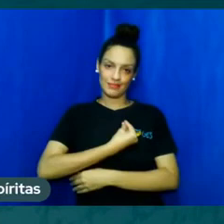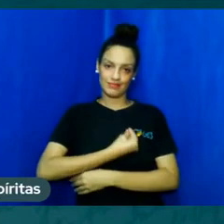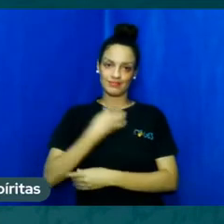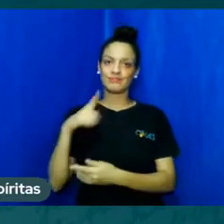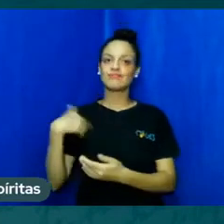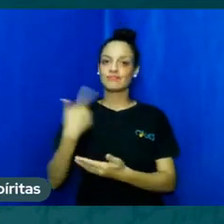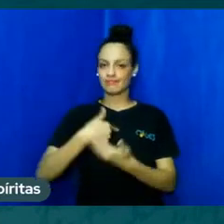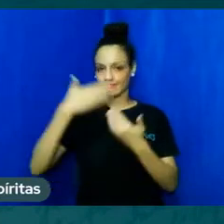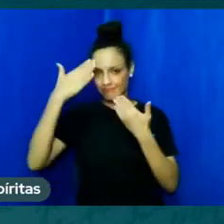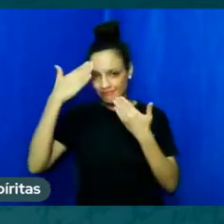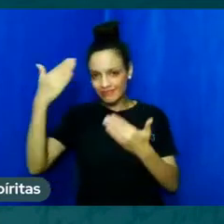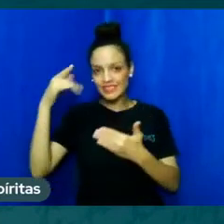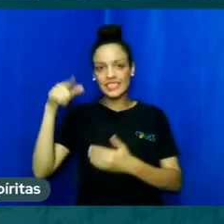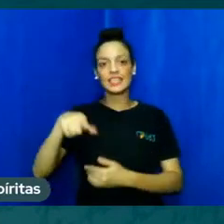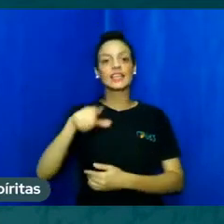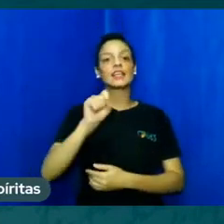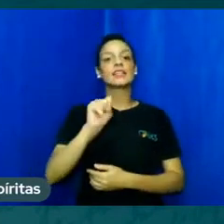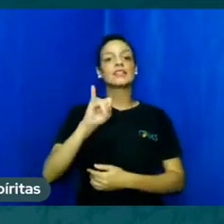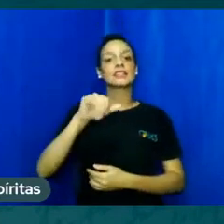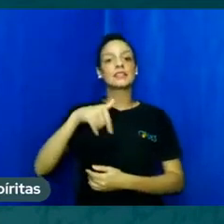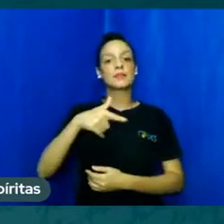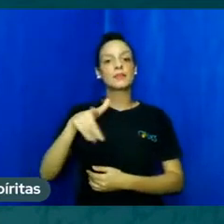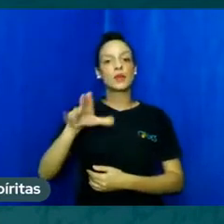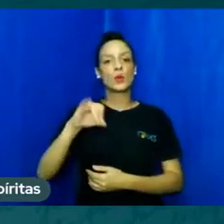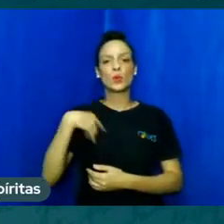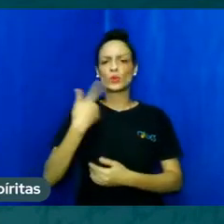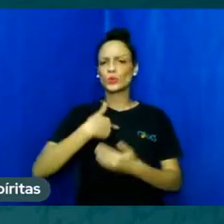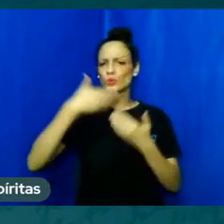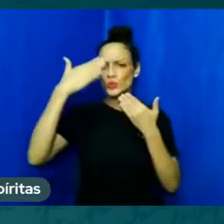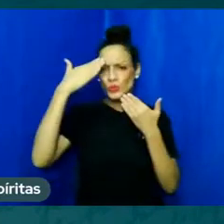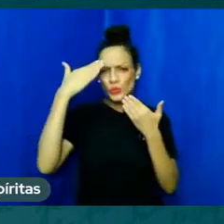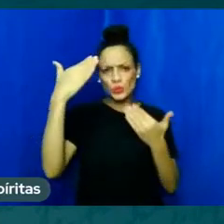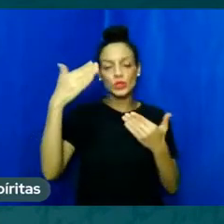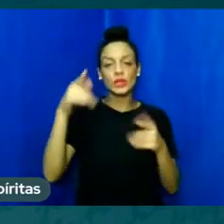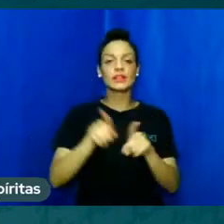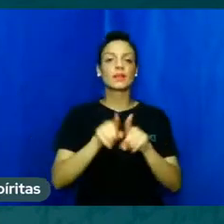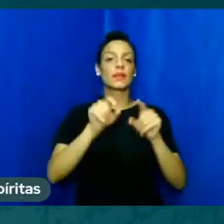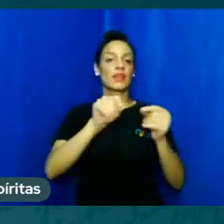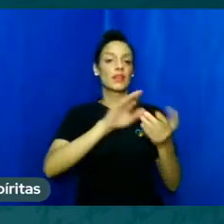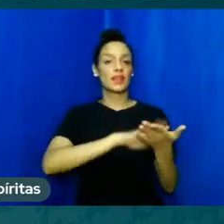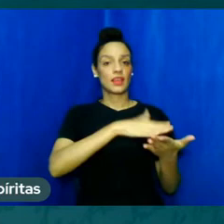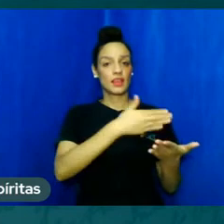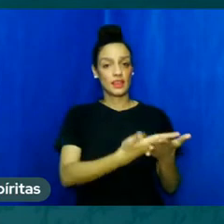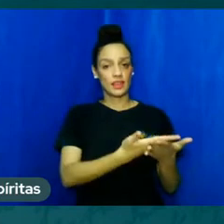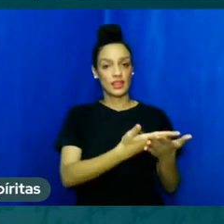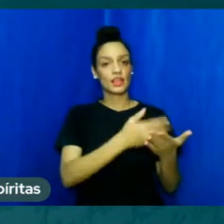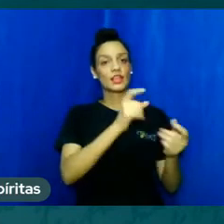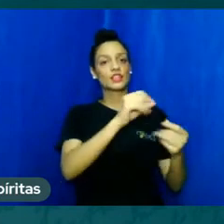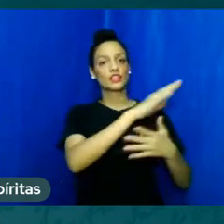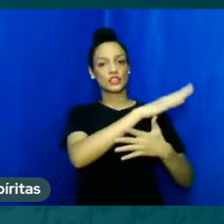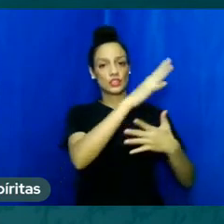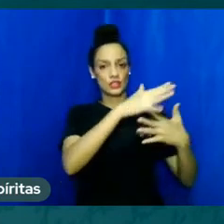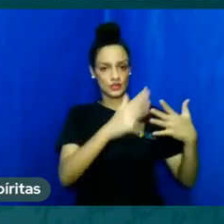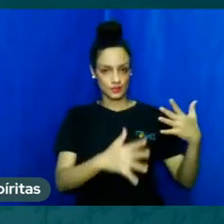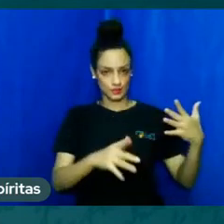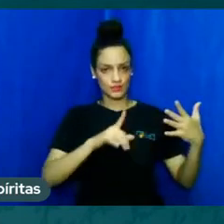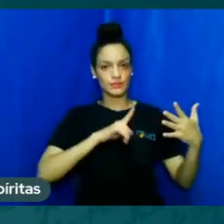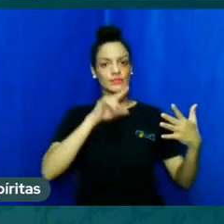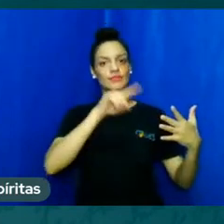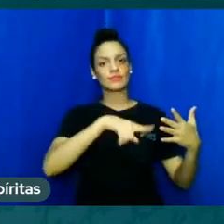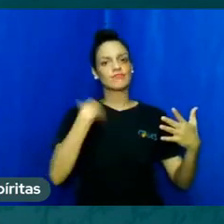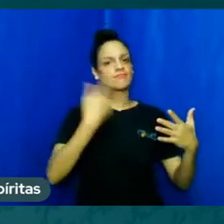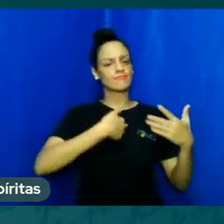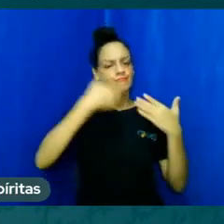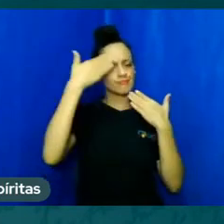Simão Pedro nossa gratidão profunda as nossas intérpretes aí para Libras o nosso